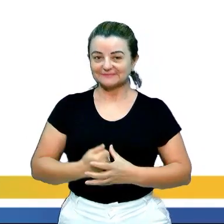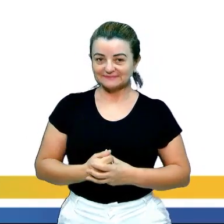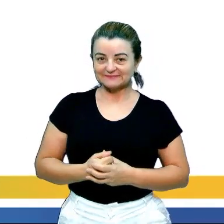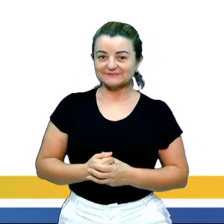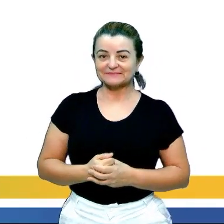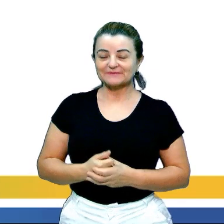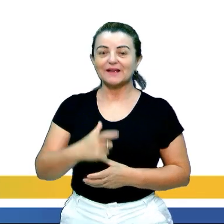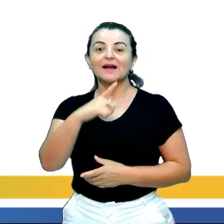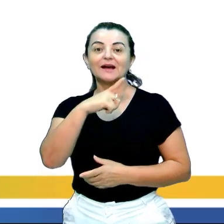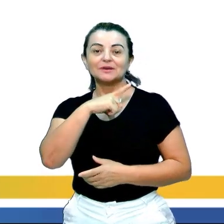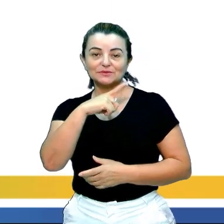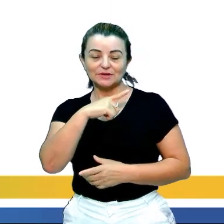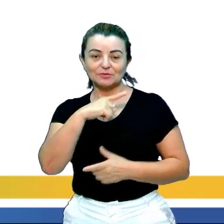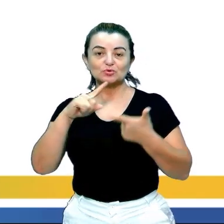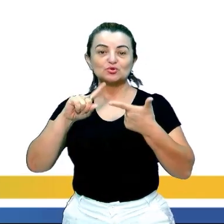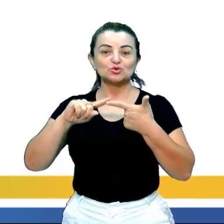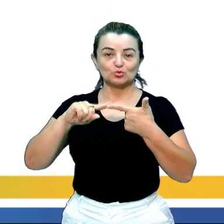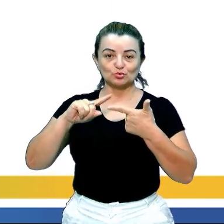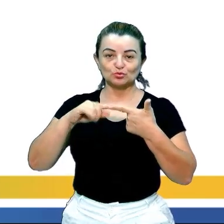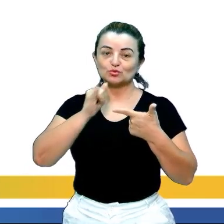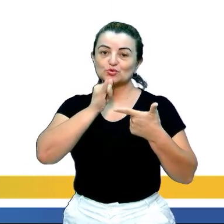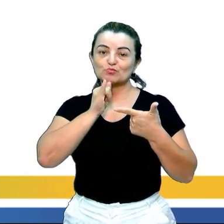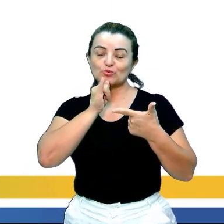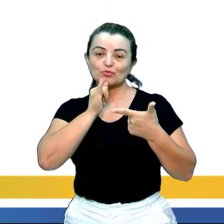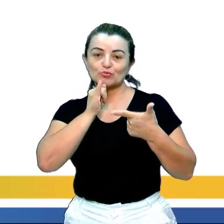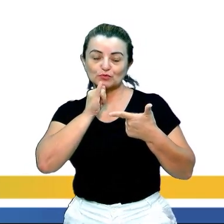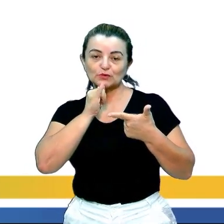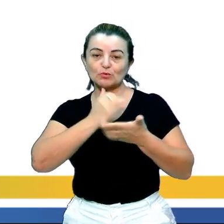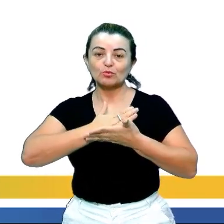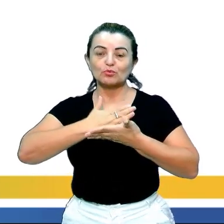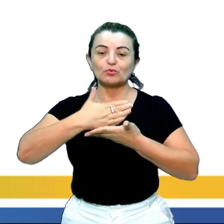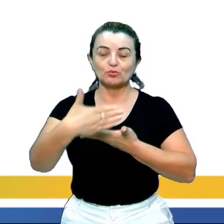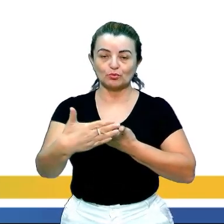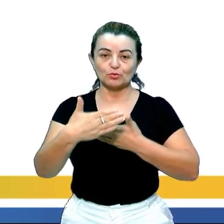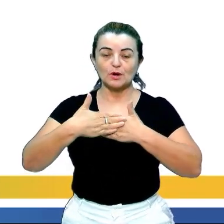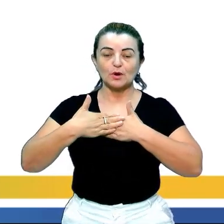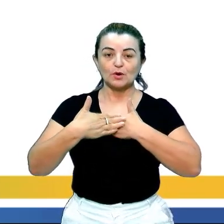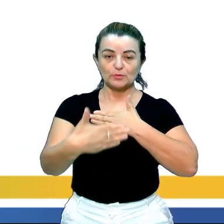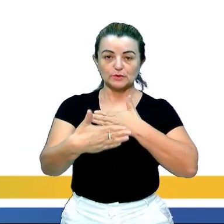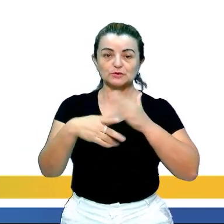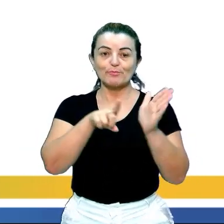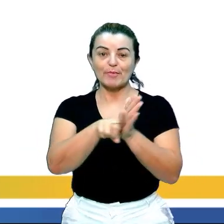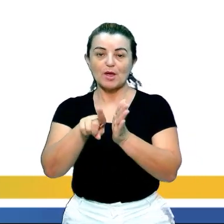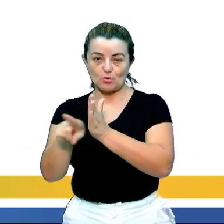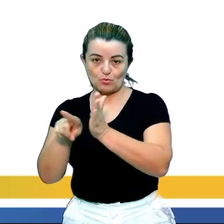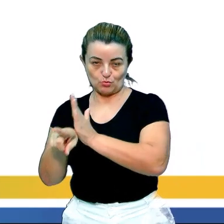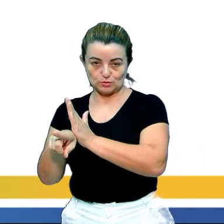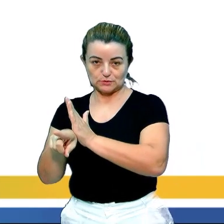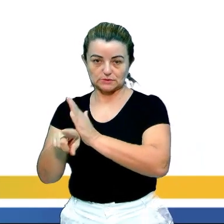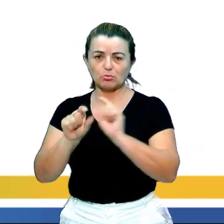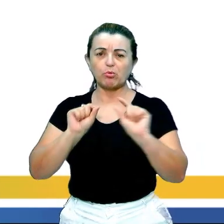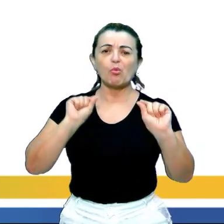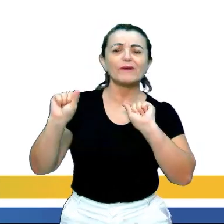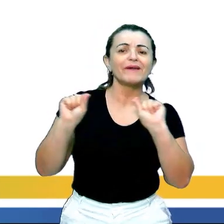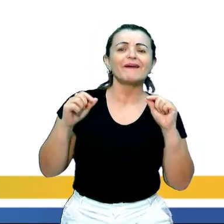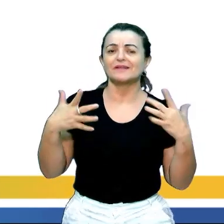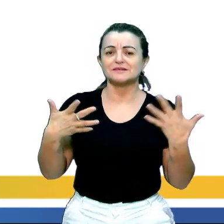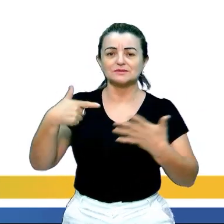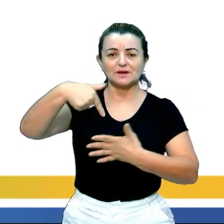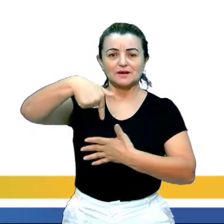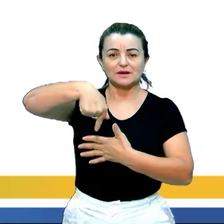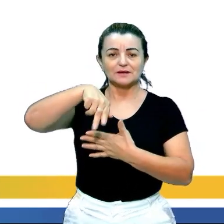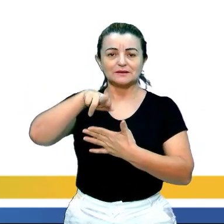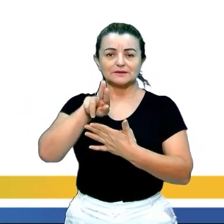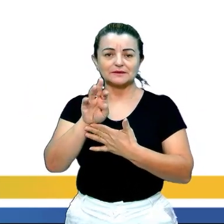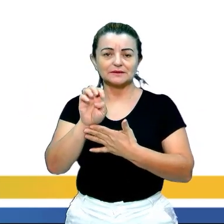E aí nós temos o segundo tipo, que é o tipo de introdução a partir de questionamentos. O que seriam questionamentos?